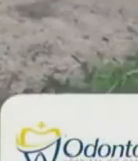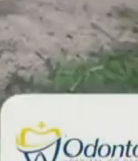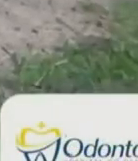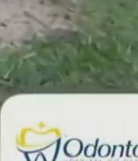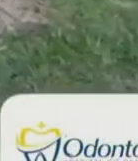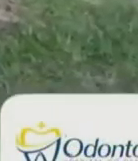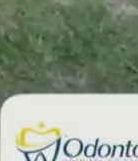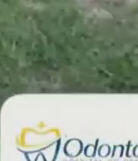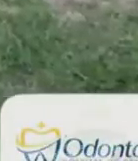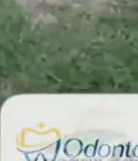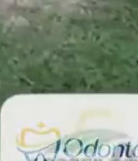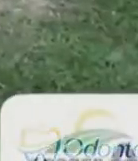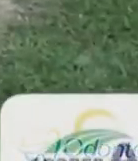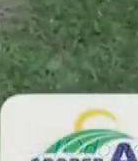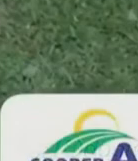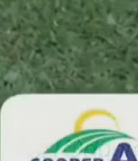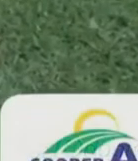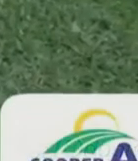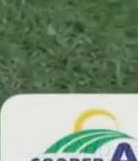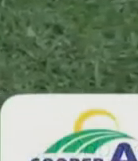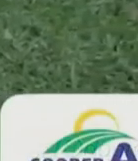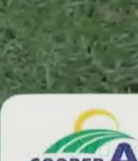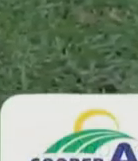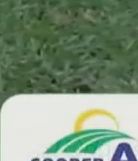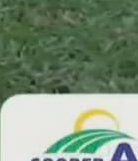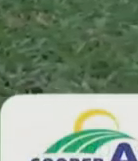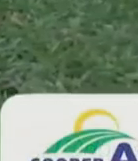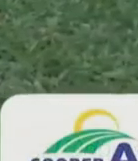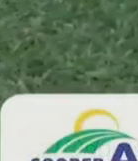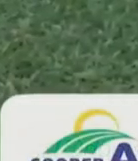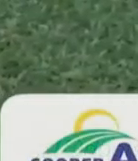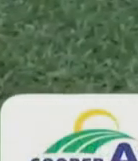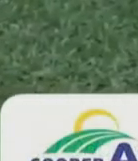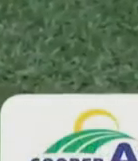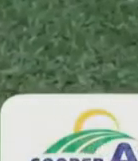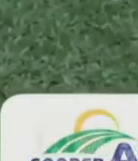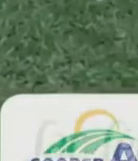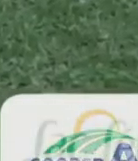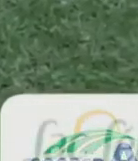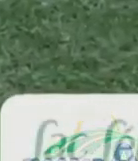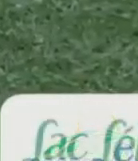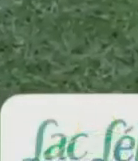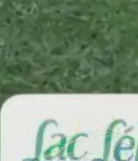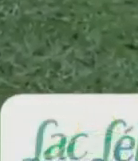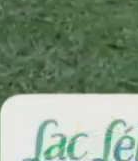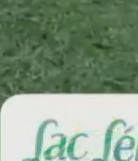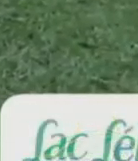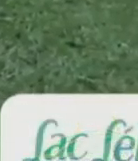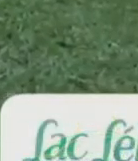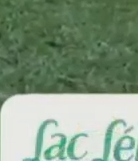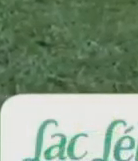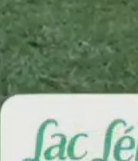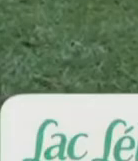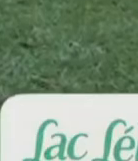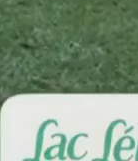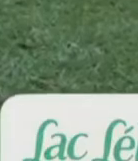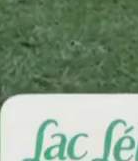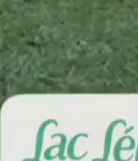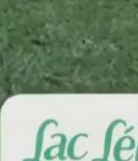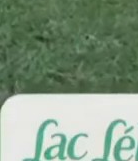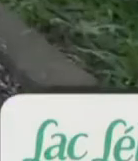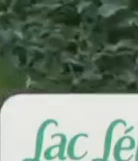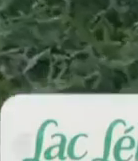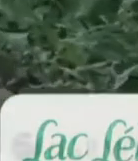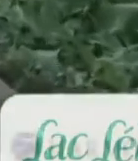estado a pista onde ela começou os treinos é a mesma que ela treina até hoje junto à escola junto a um campinho de futebol tem uma